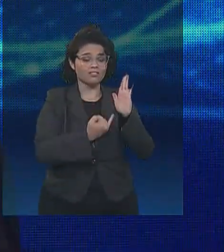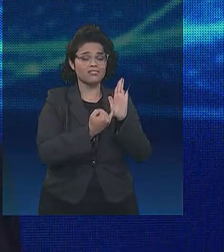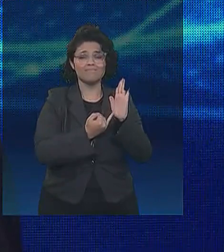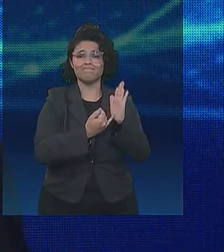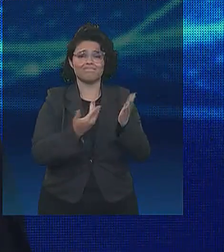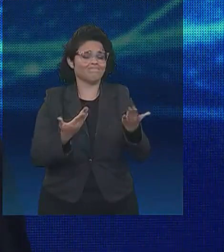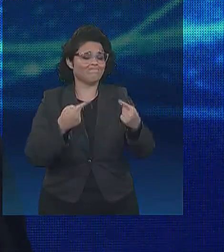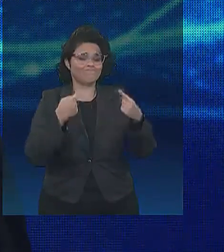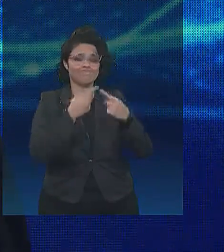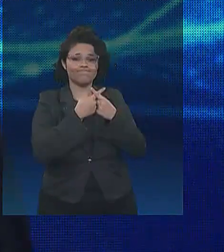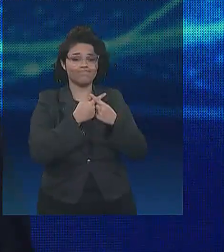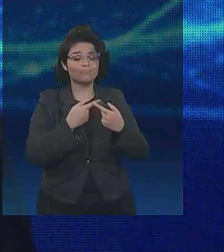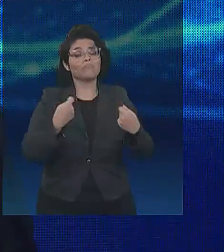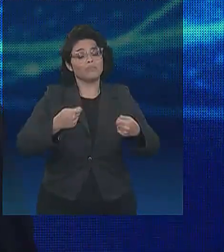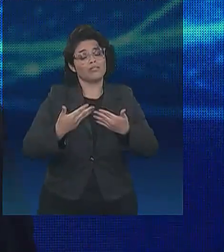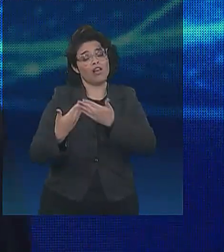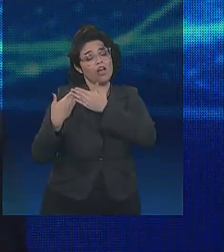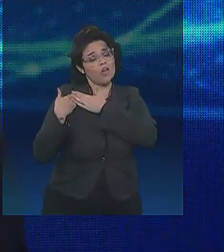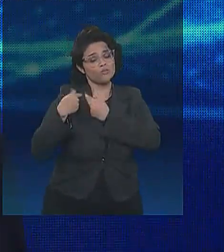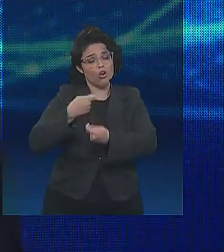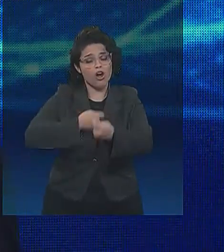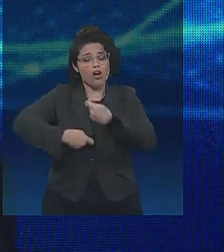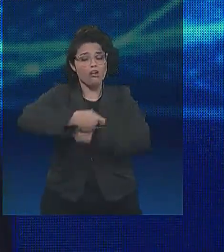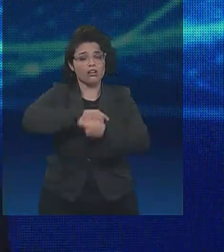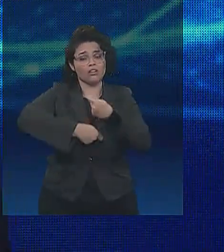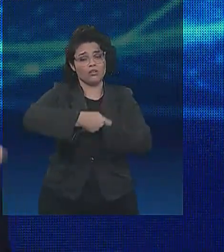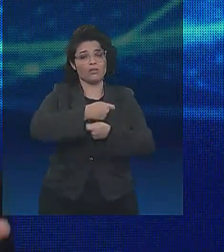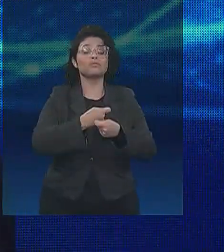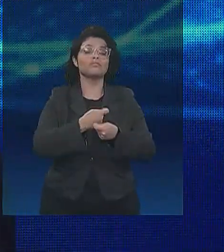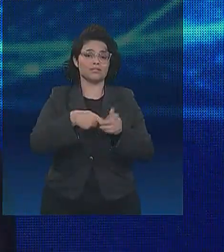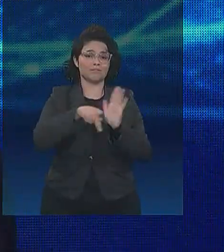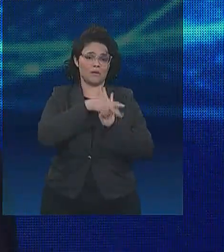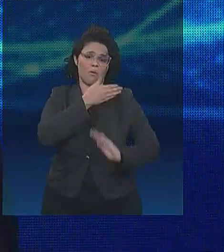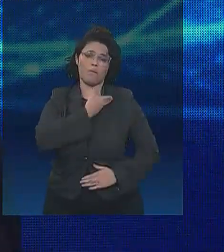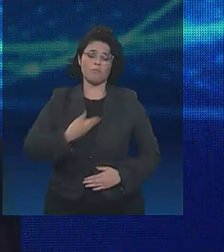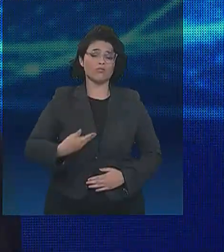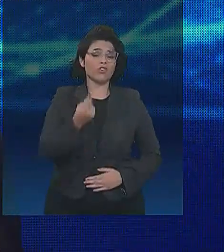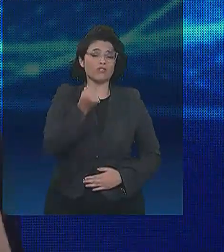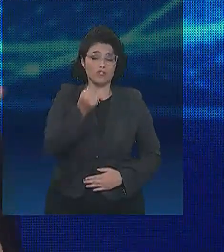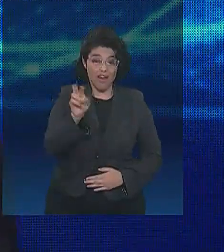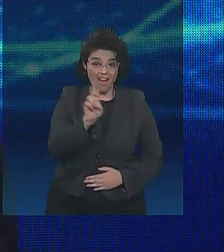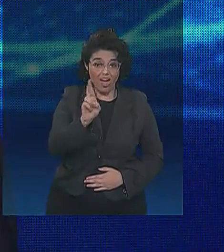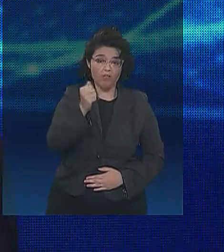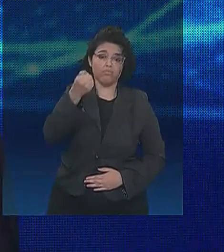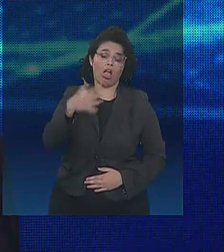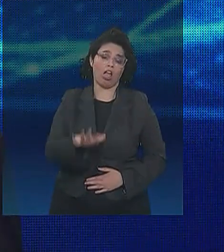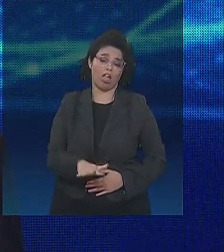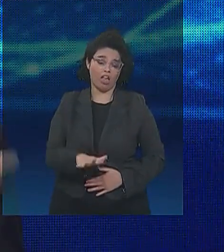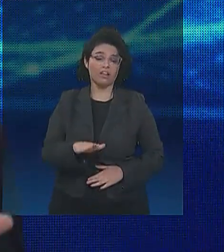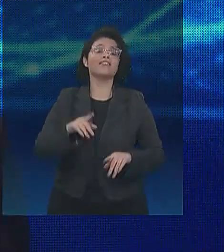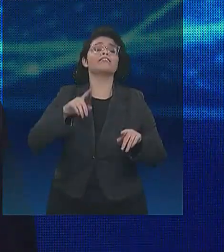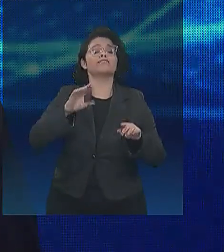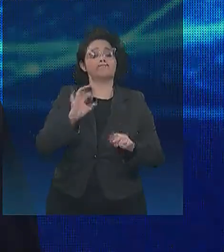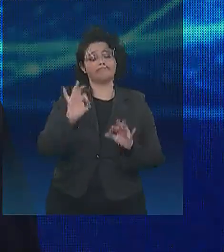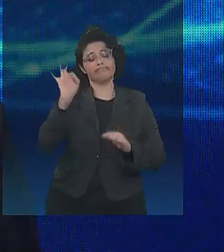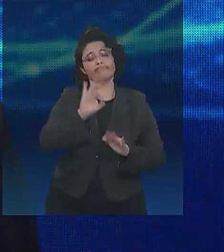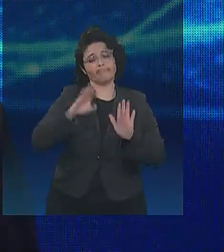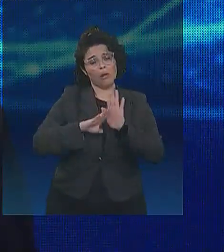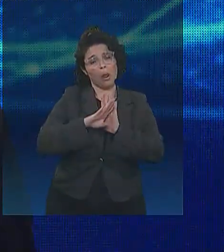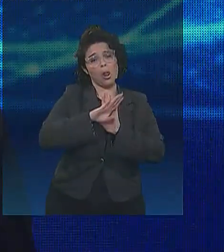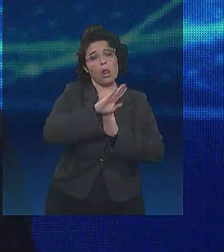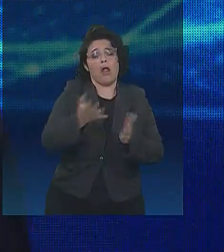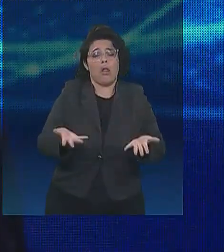sabe que sem responsabilidade com as contas públicas, a nossa moeda perde valor. Isso gera mais inflação e baixo